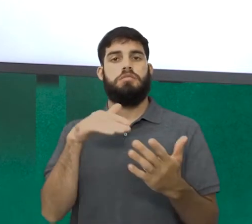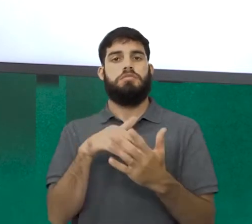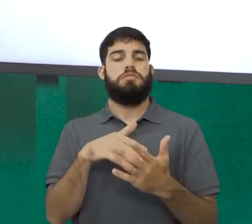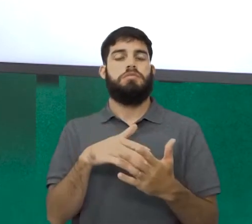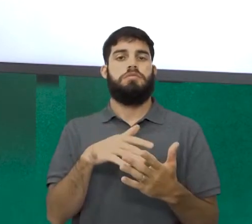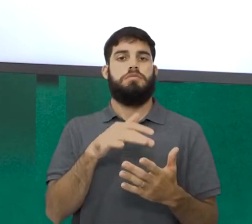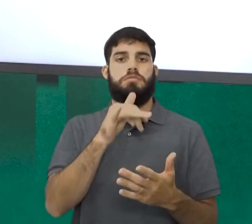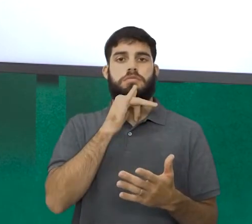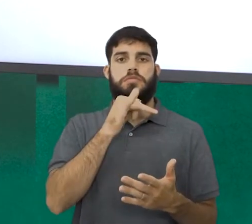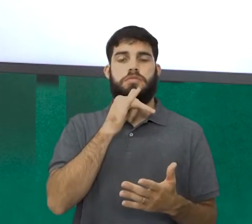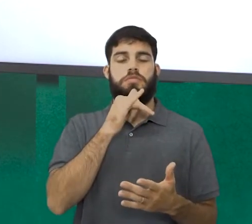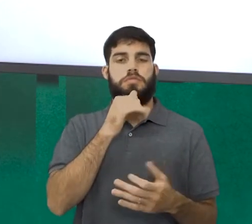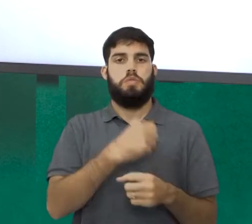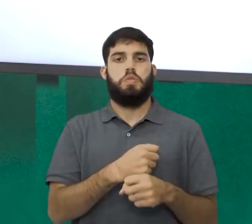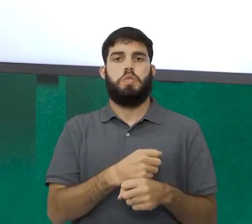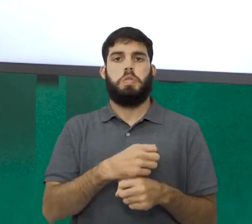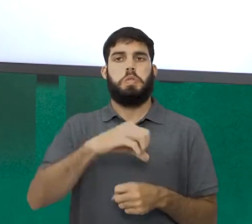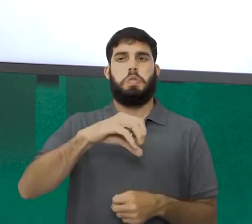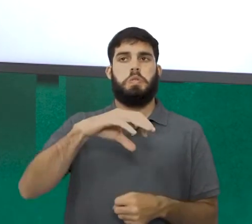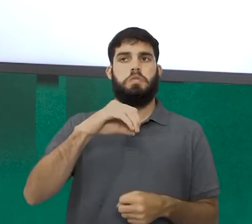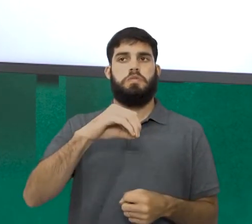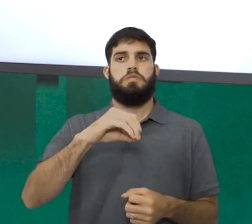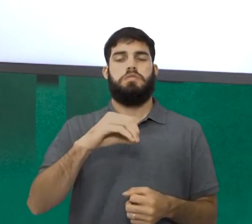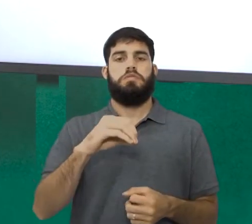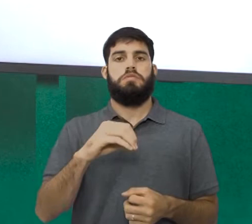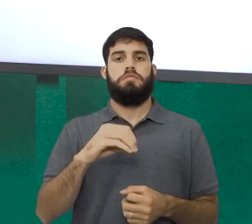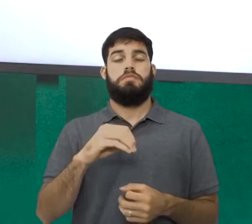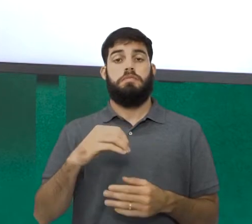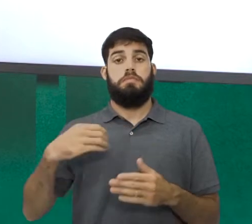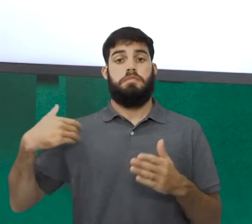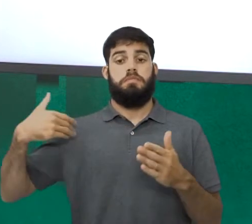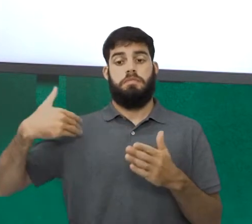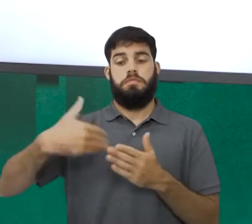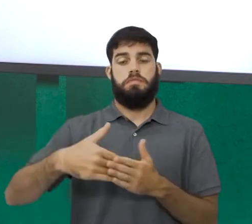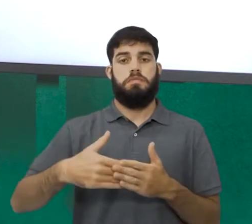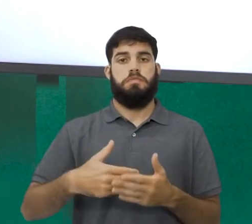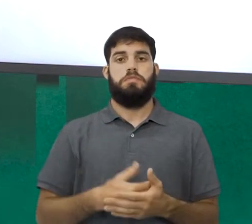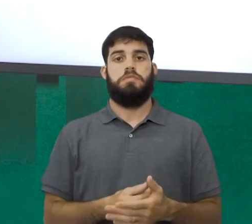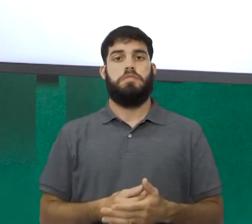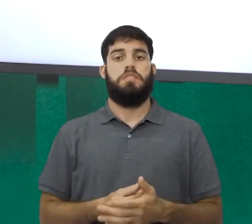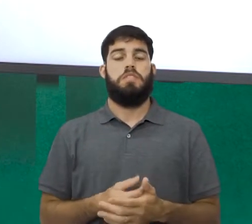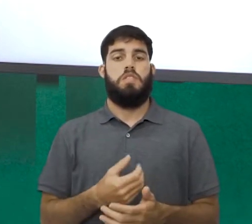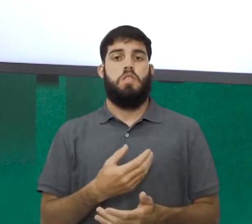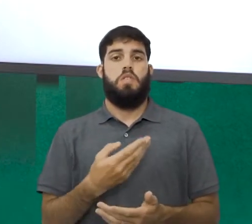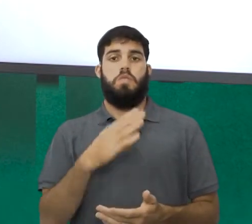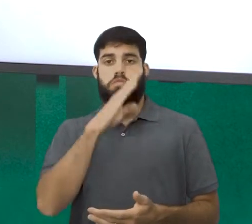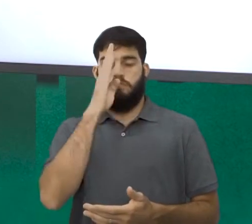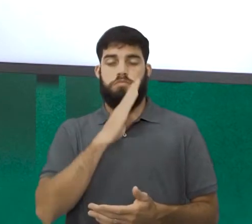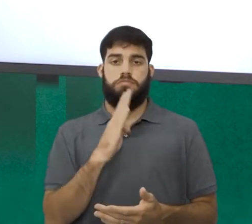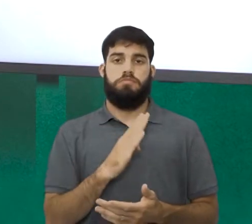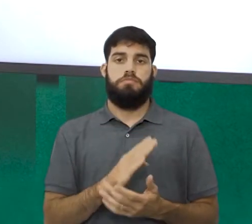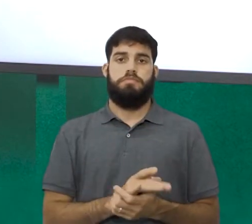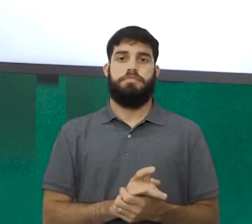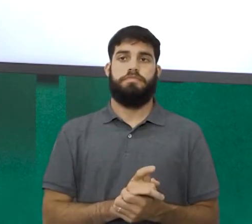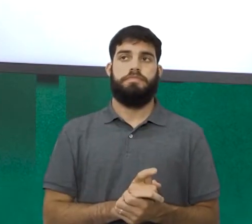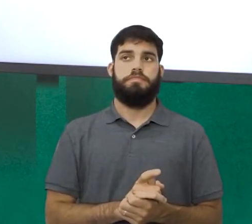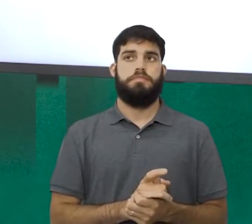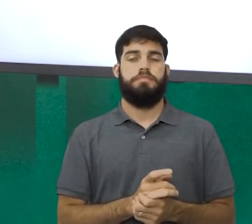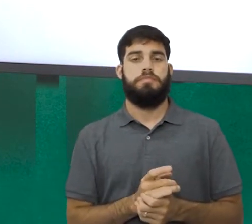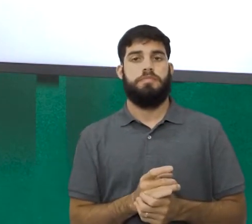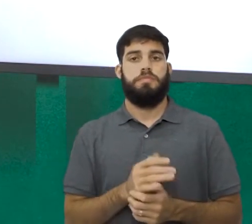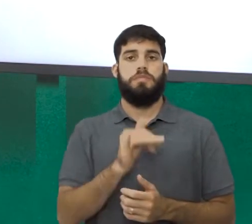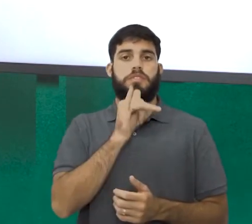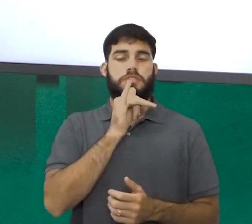de 80, início dos anos 90. De lá para cá, não estão os brasileiros, em maior número, deixando o campo para a cidade. Estão